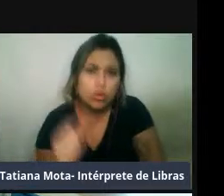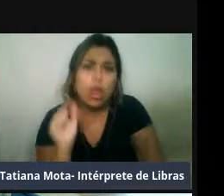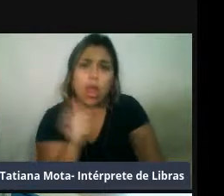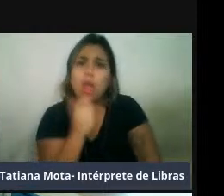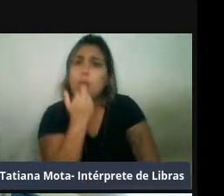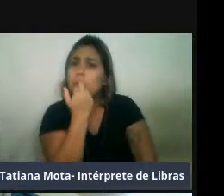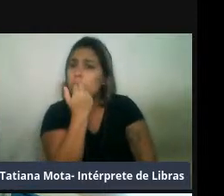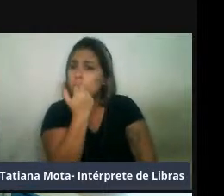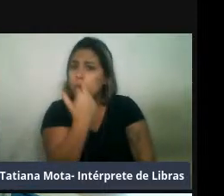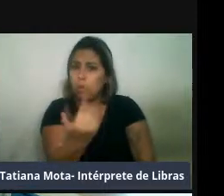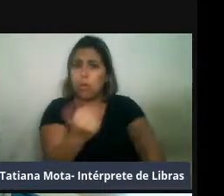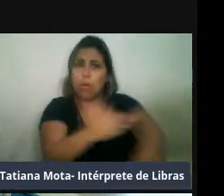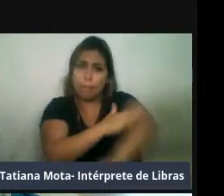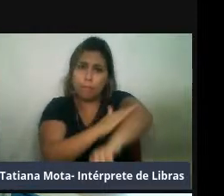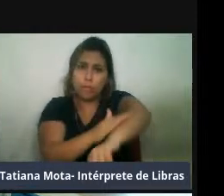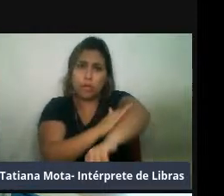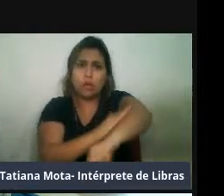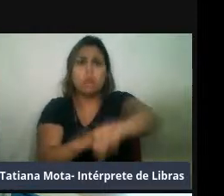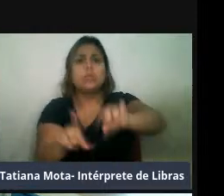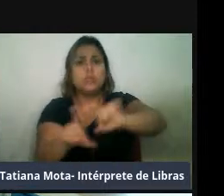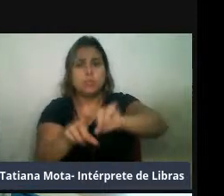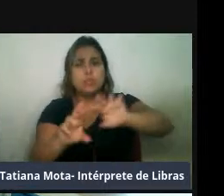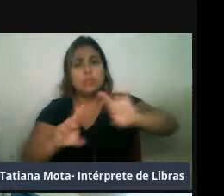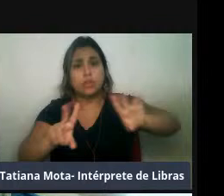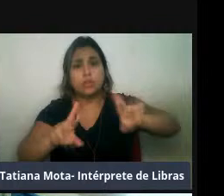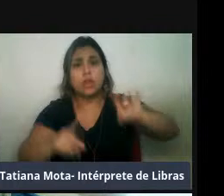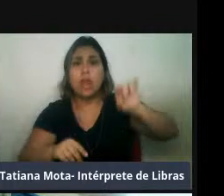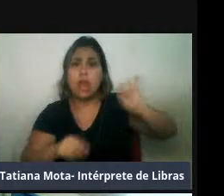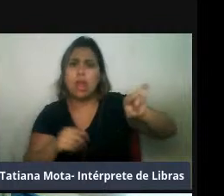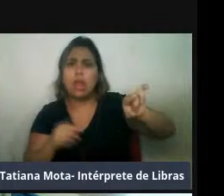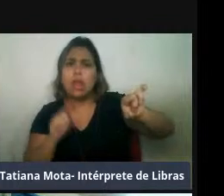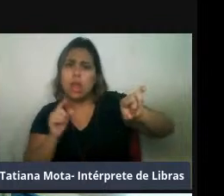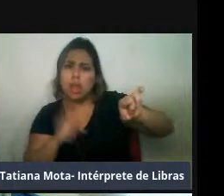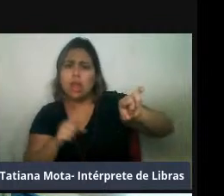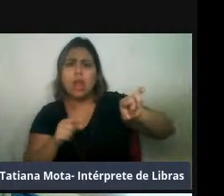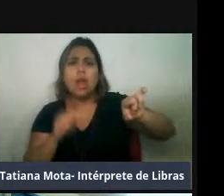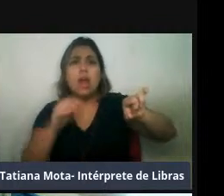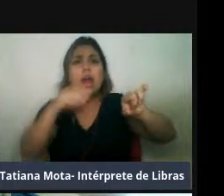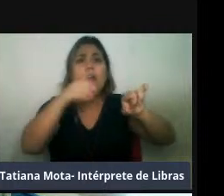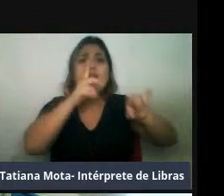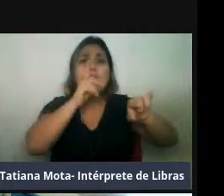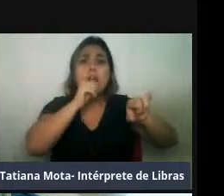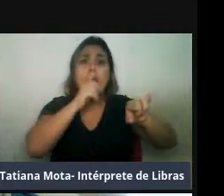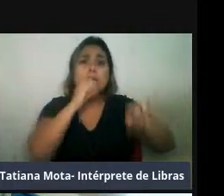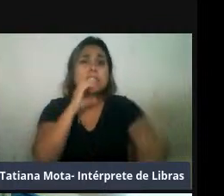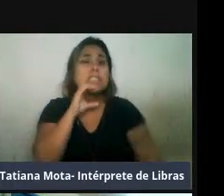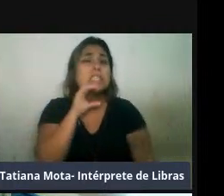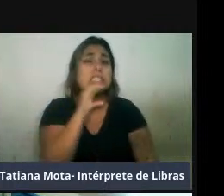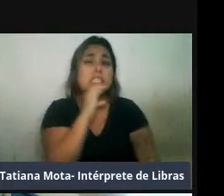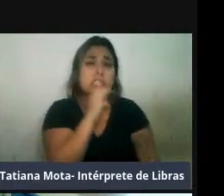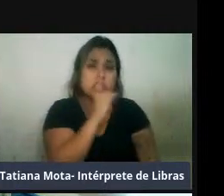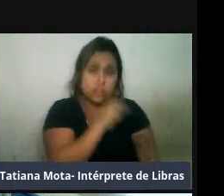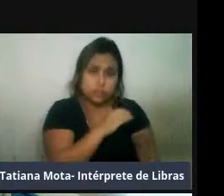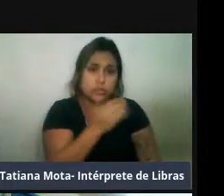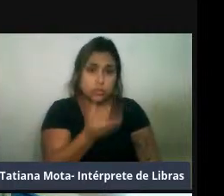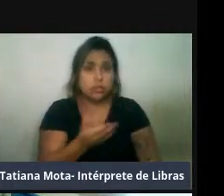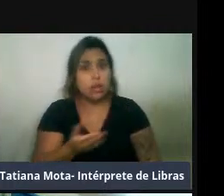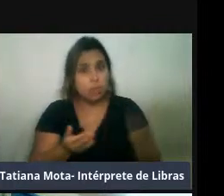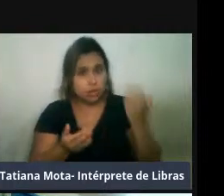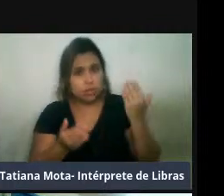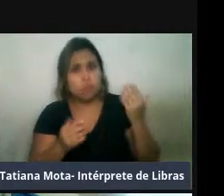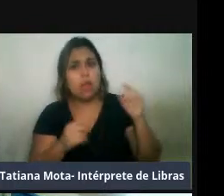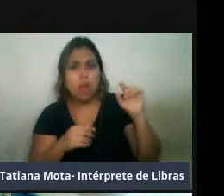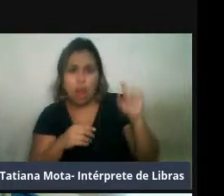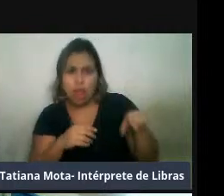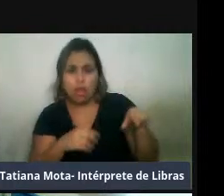pelo, e são considerados os únicos penípedes de águas quentes, né, então, no caso era, né, monarcus tropicalis,